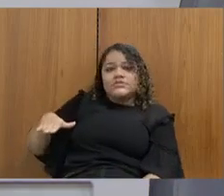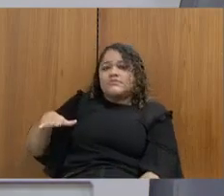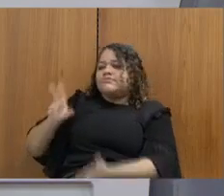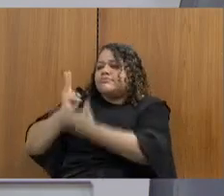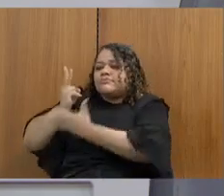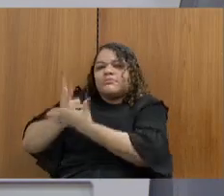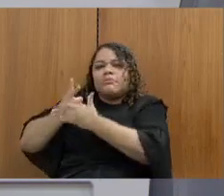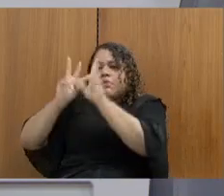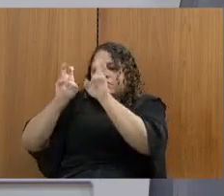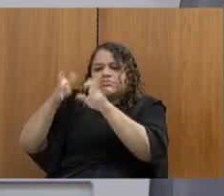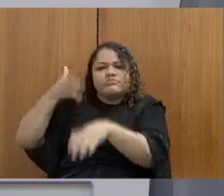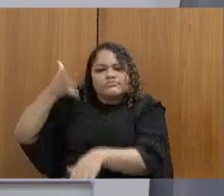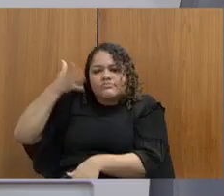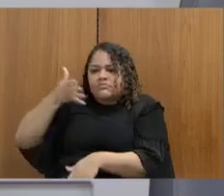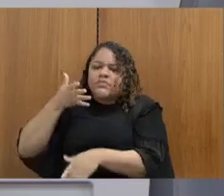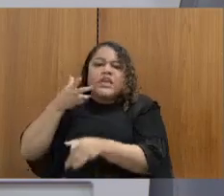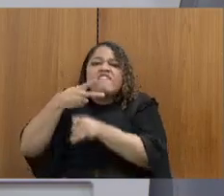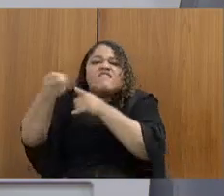nenhuma vitória nessa guerra.